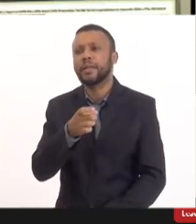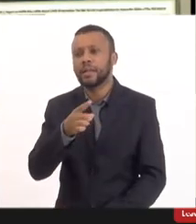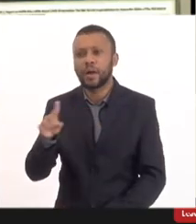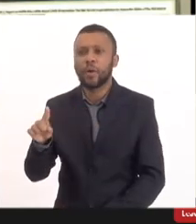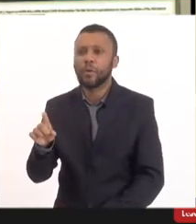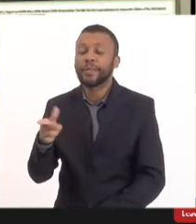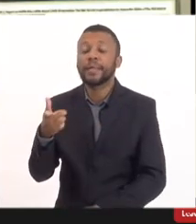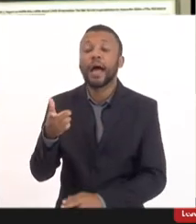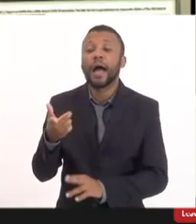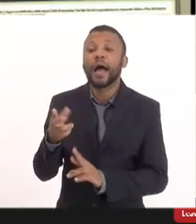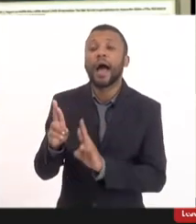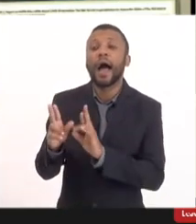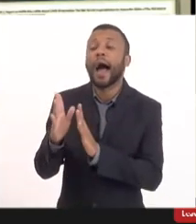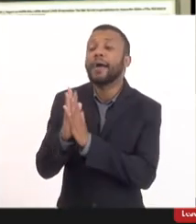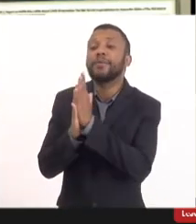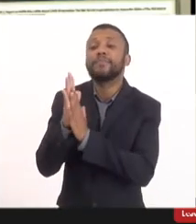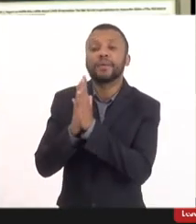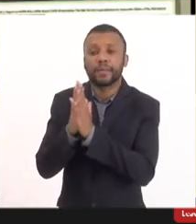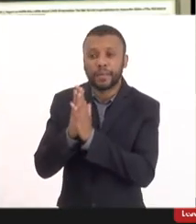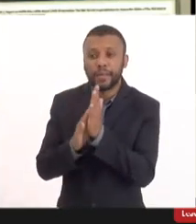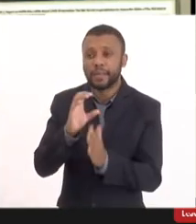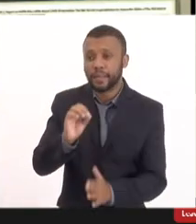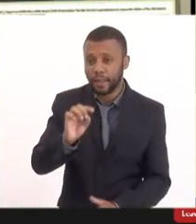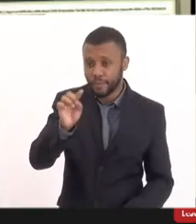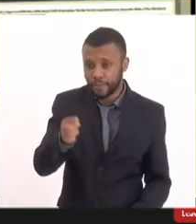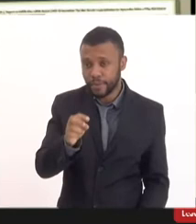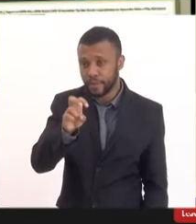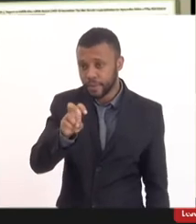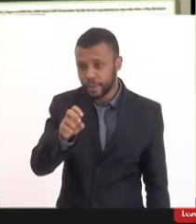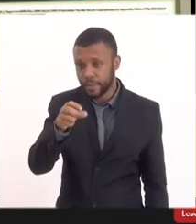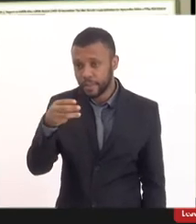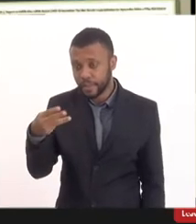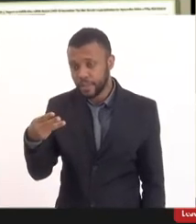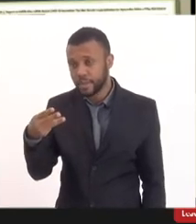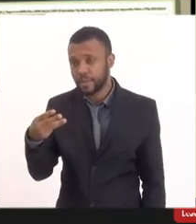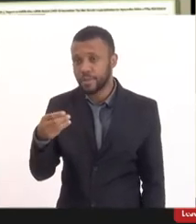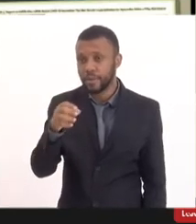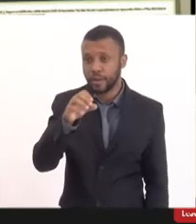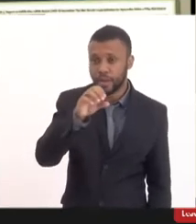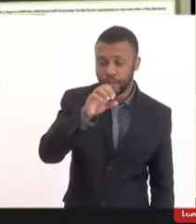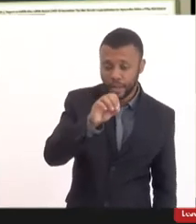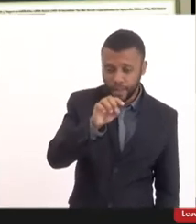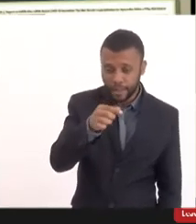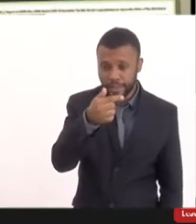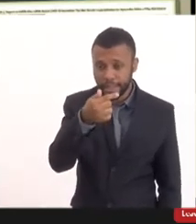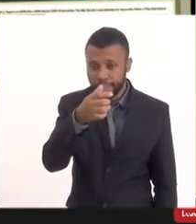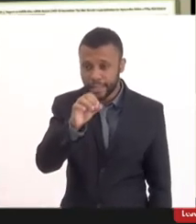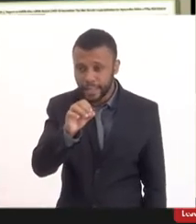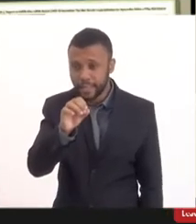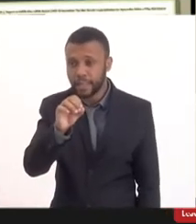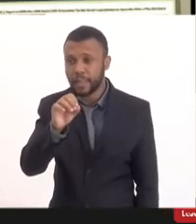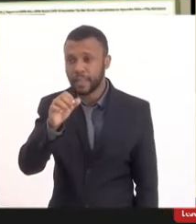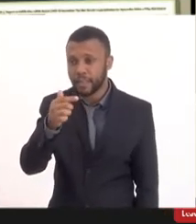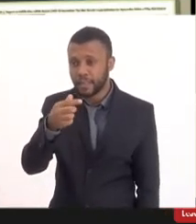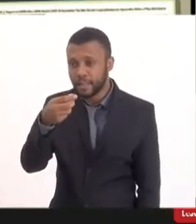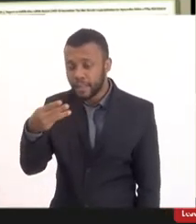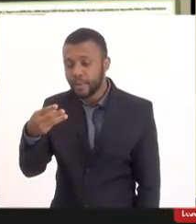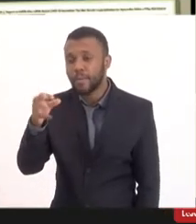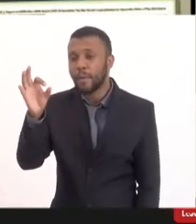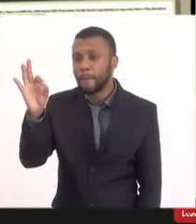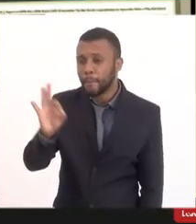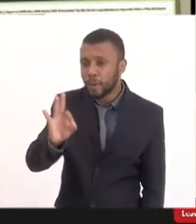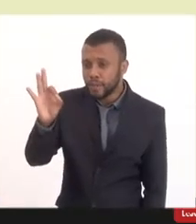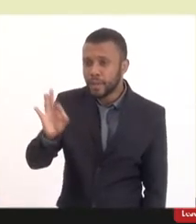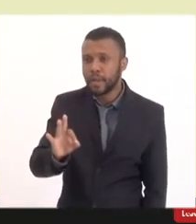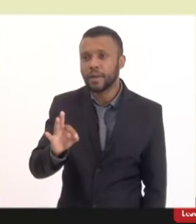a expectativa 0,53% olha o dado real 70,73% em 12 a 15 anos e 16 a 17 a